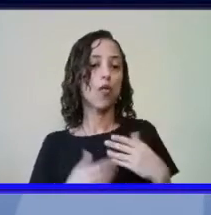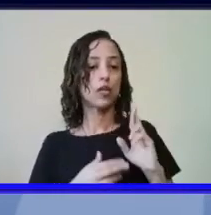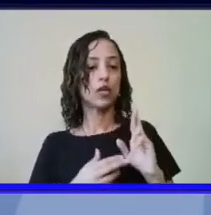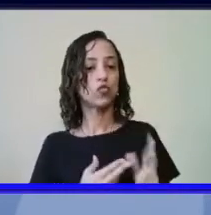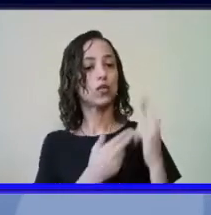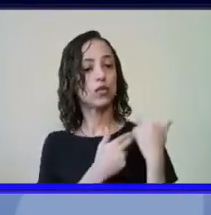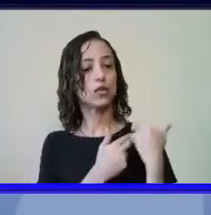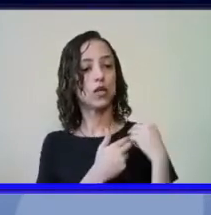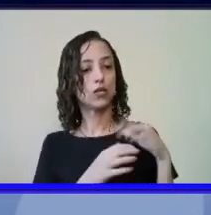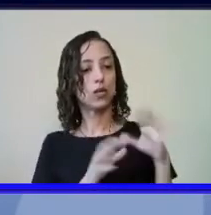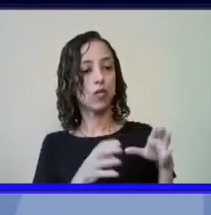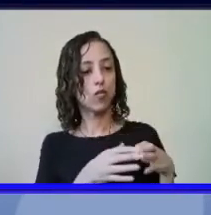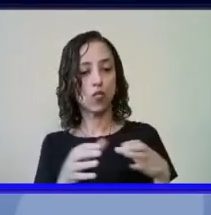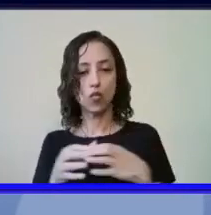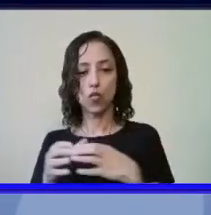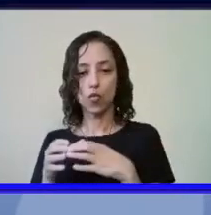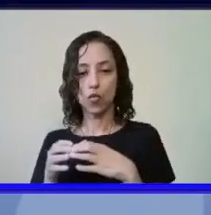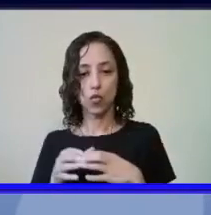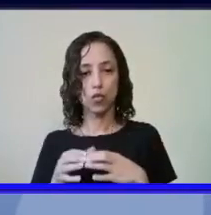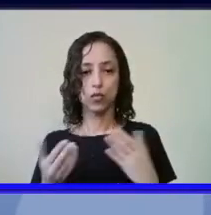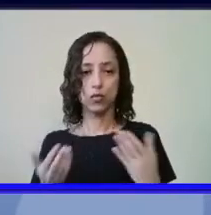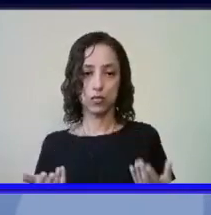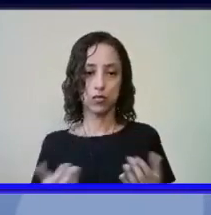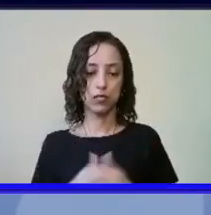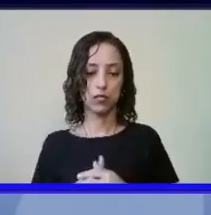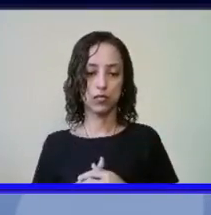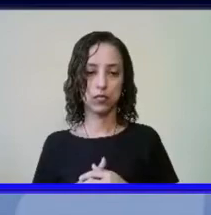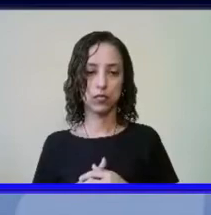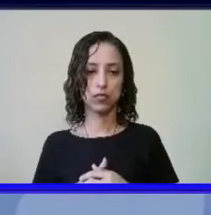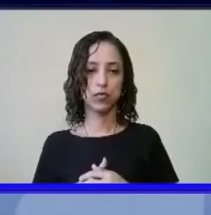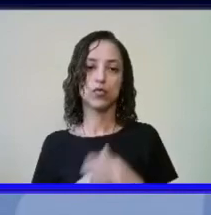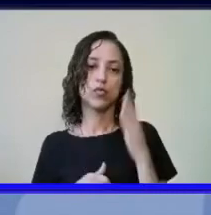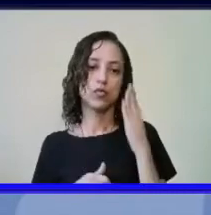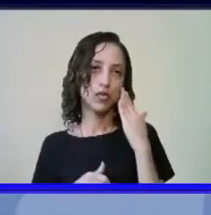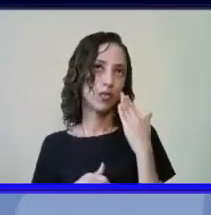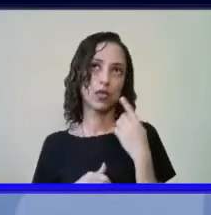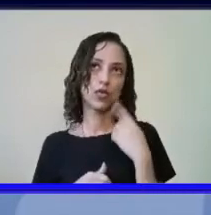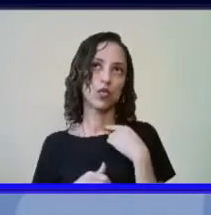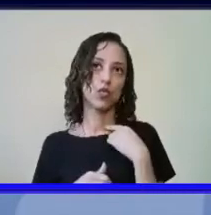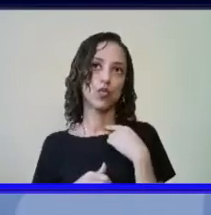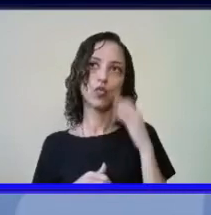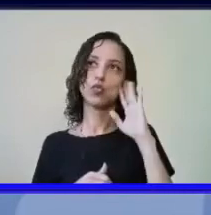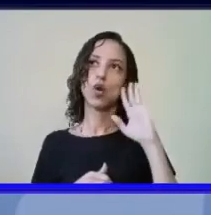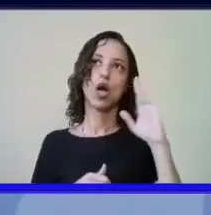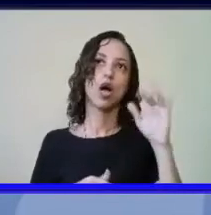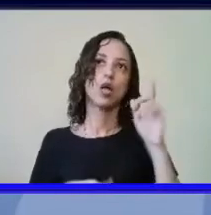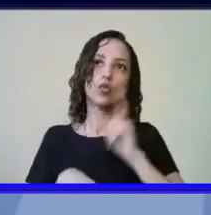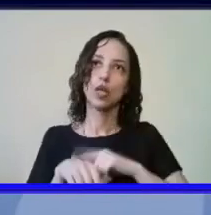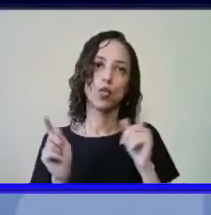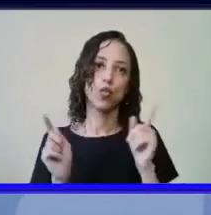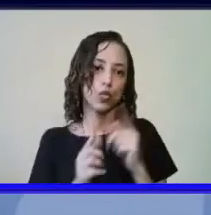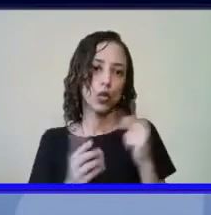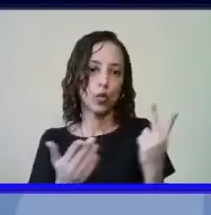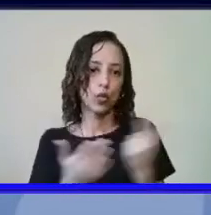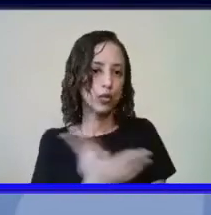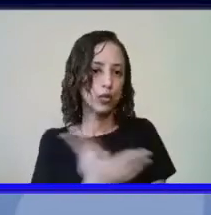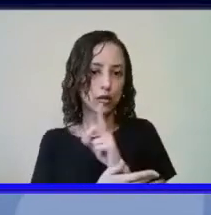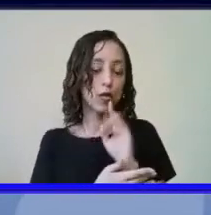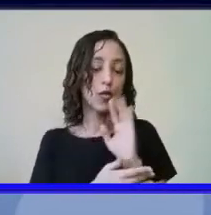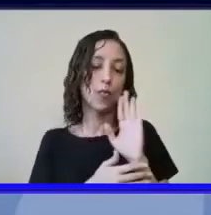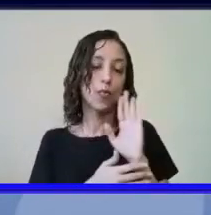não vislumbro isso a curto prazo mas seria o desejável